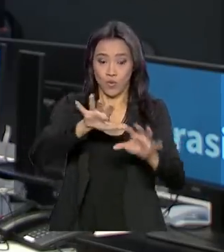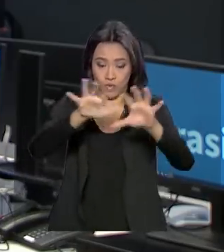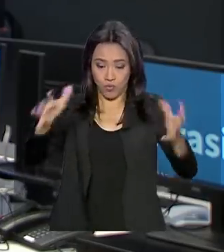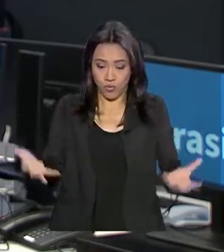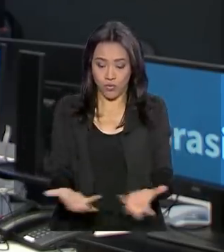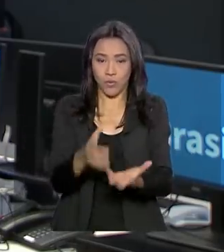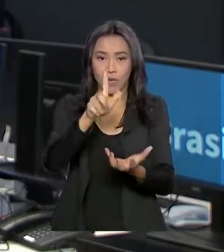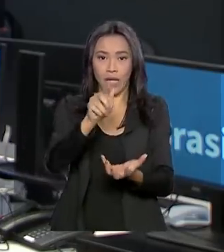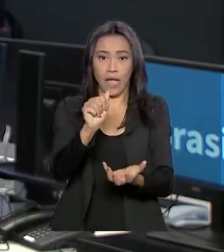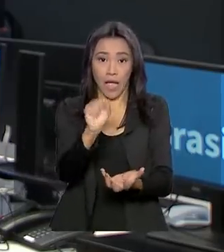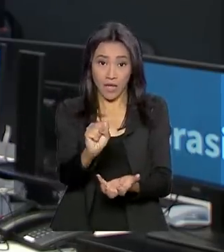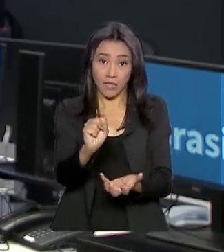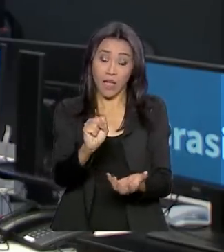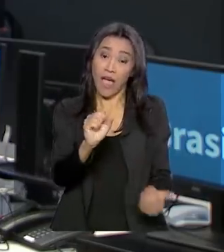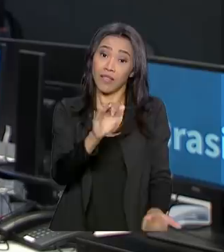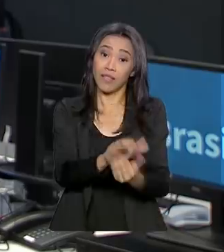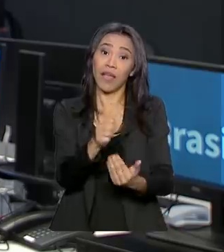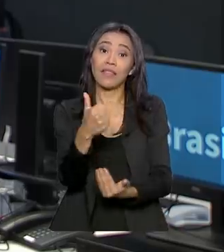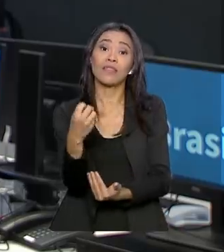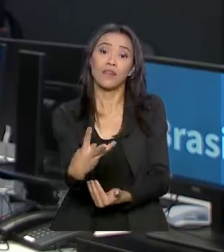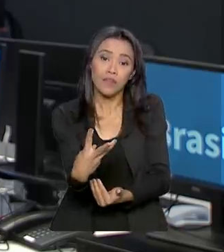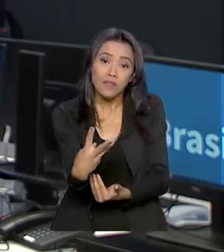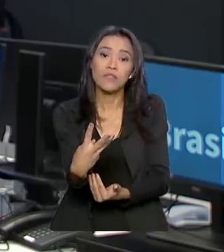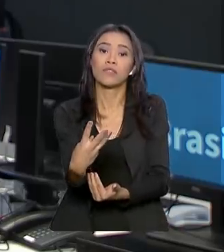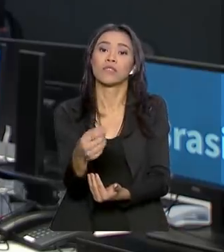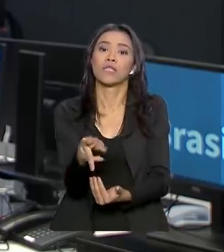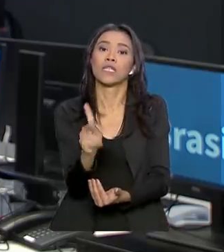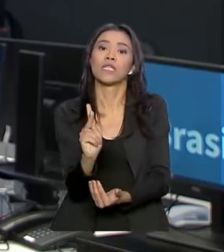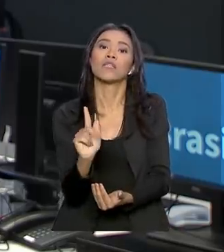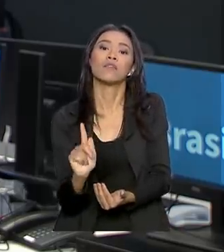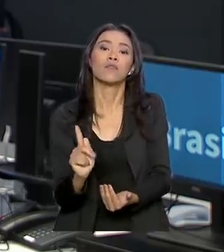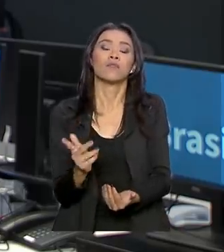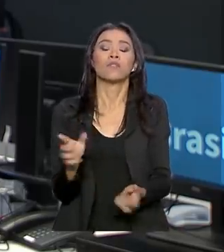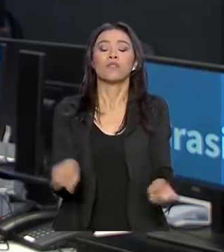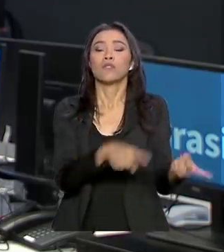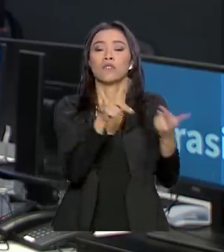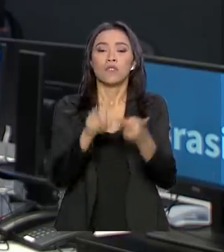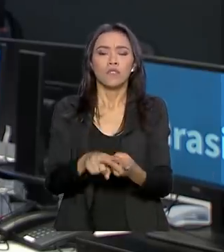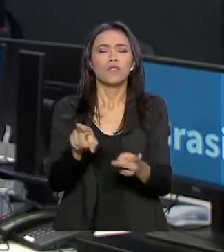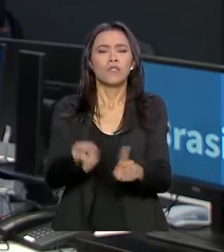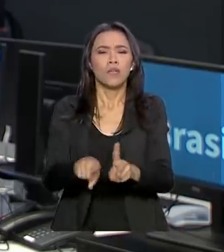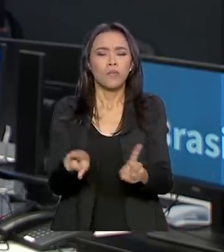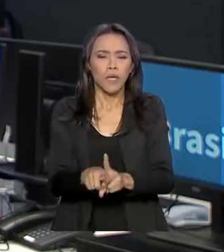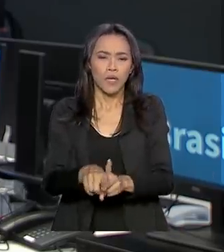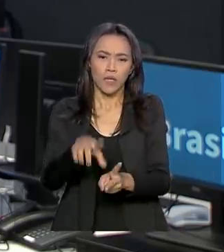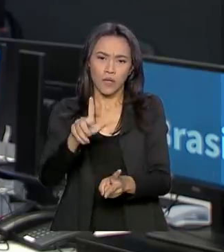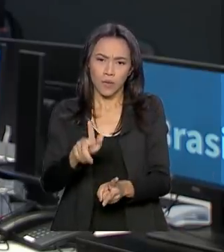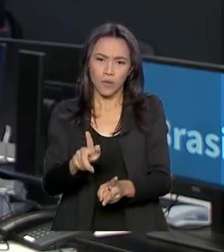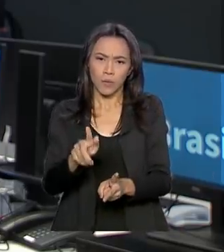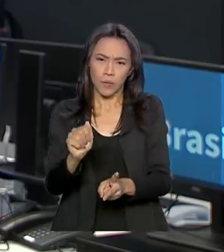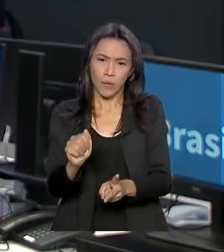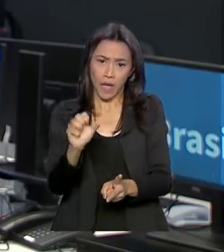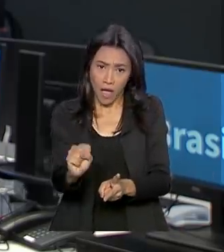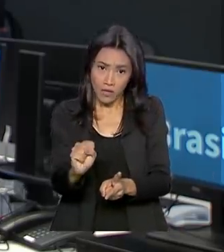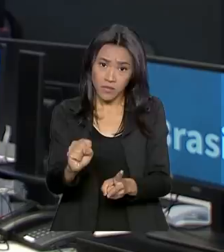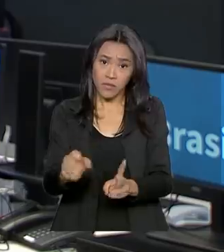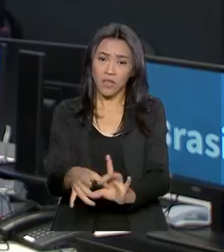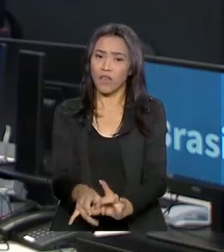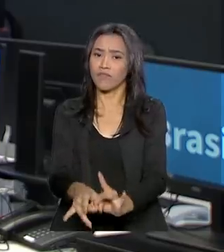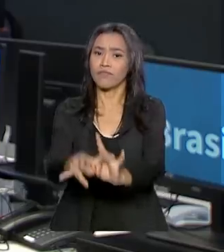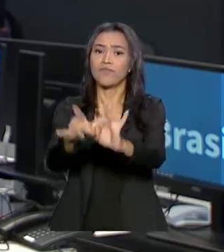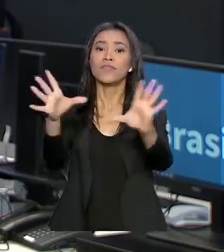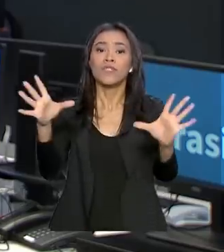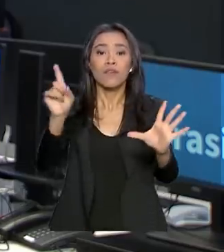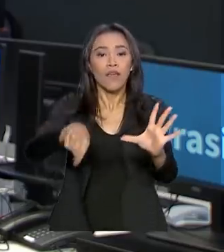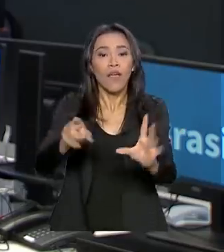botijões de até 13 quilos vendido para a população e também o preço do gás a granel comercializado para